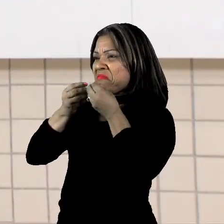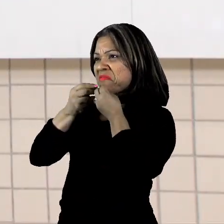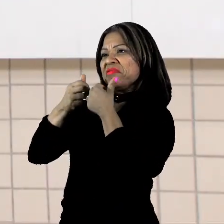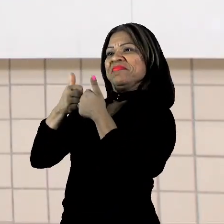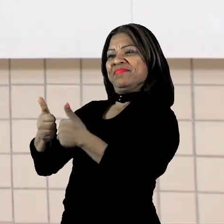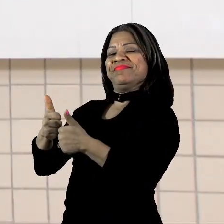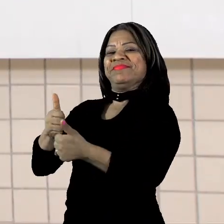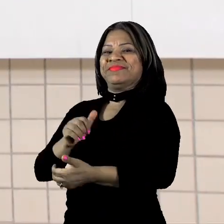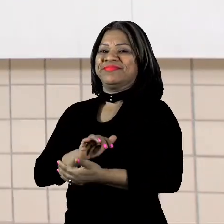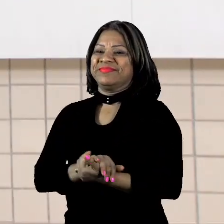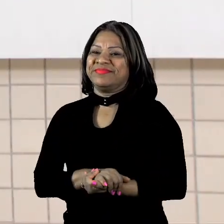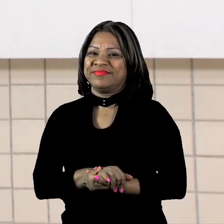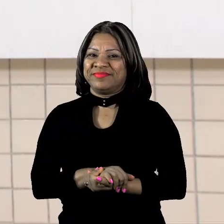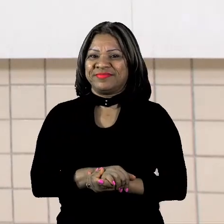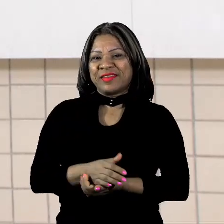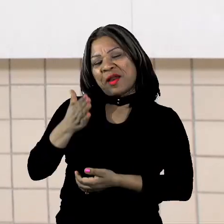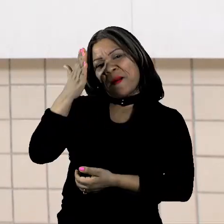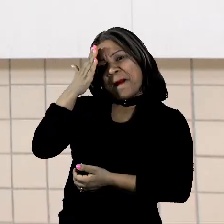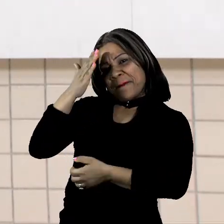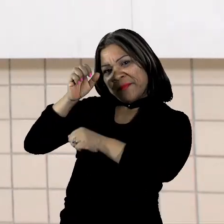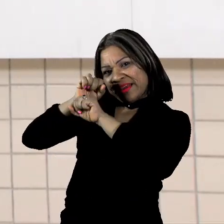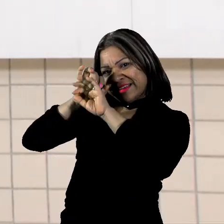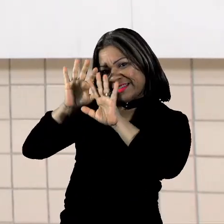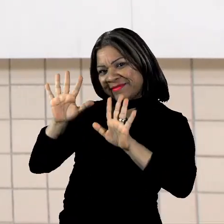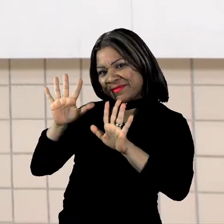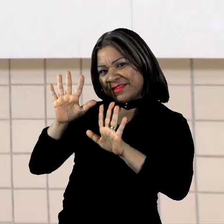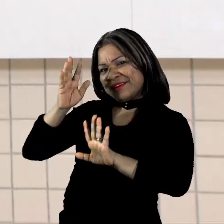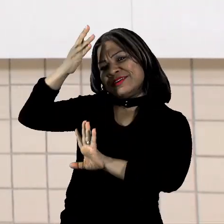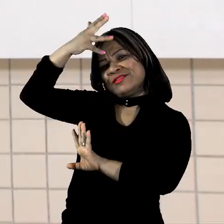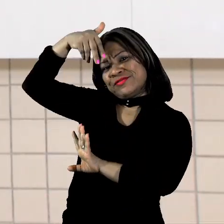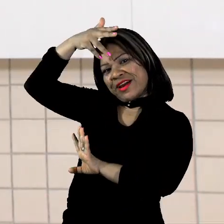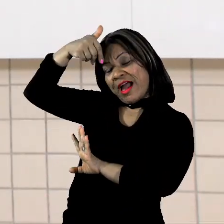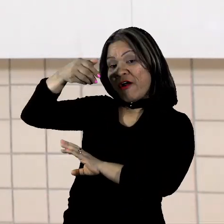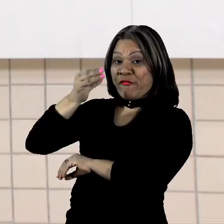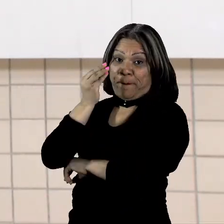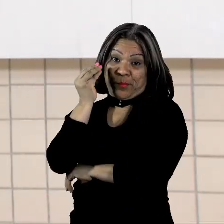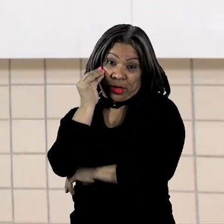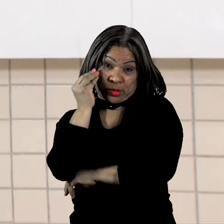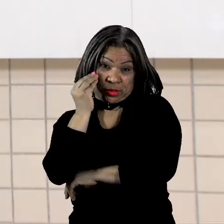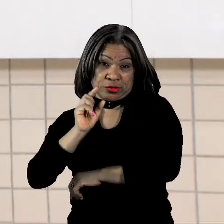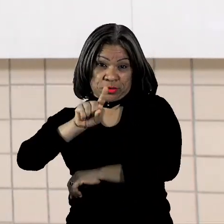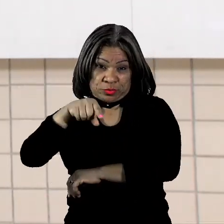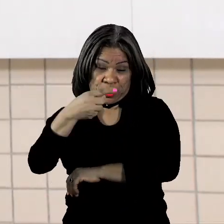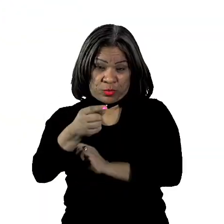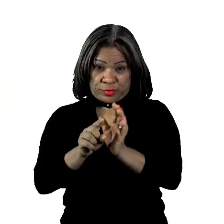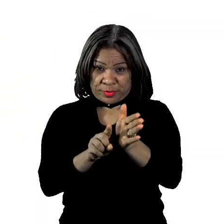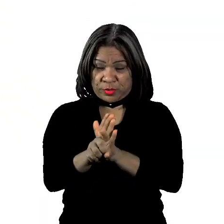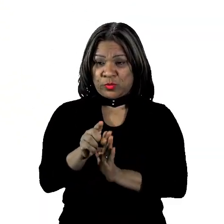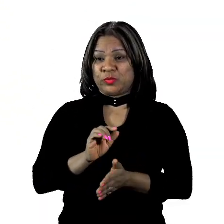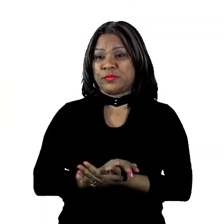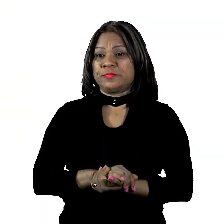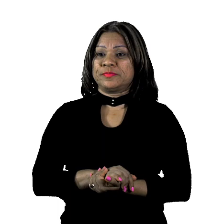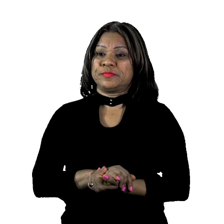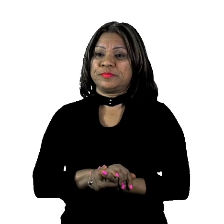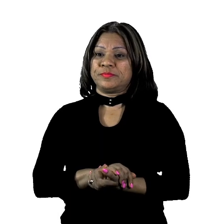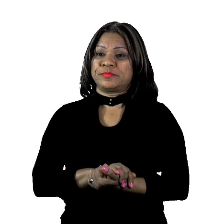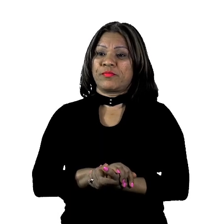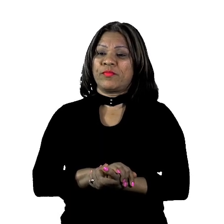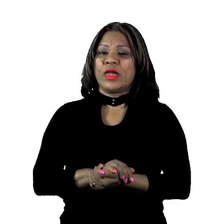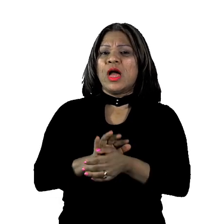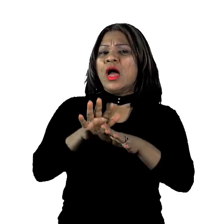Mentes brilhantes, Fava, preste atenção a essa próxima pergunta. Em qual